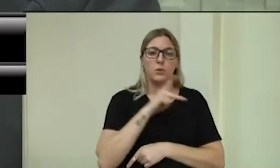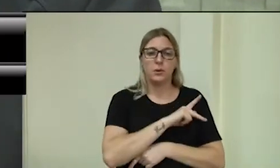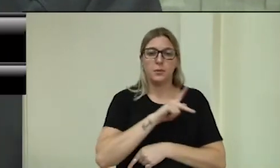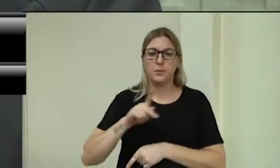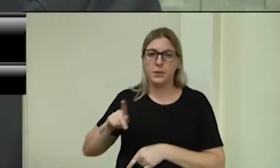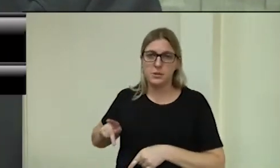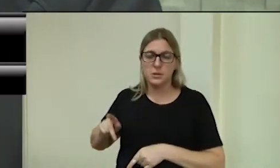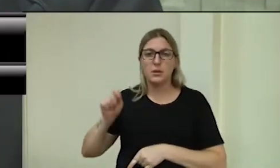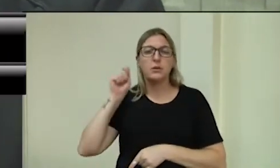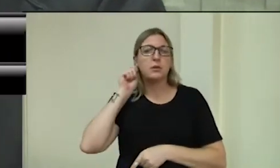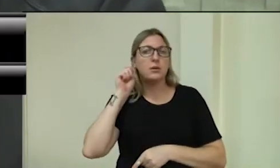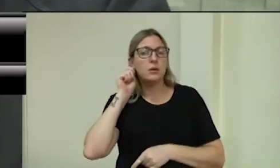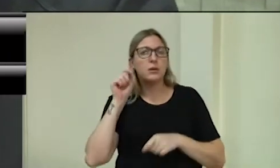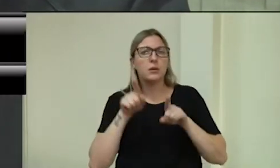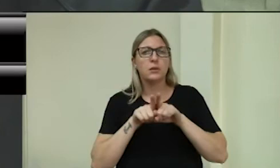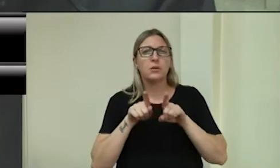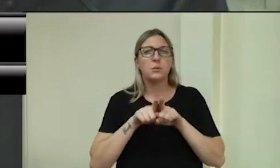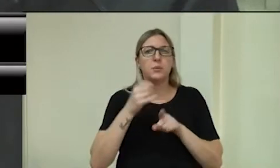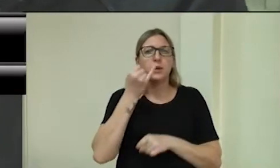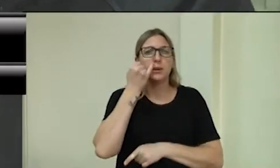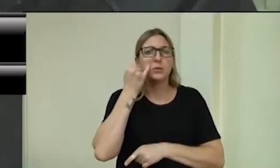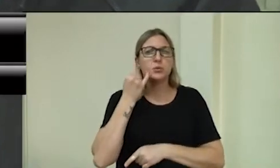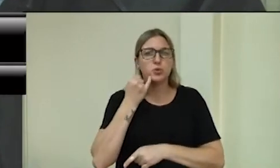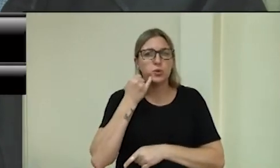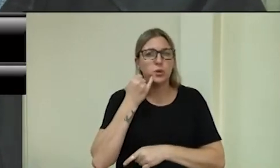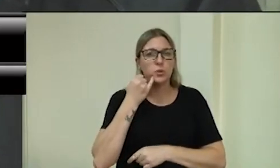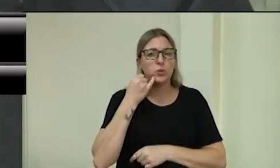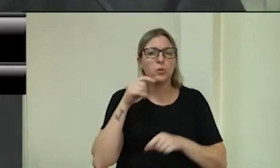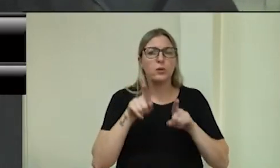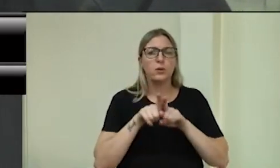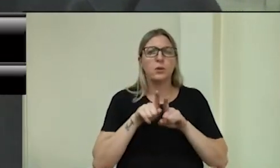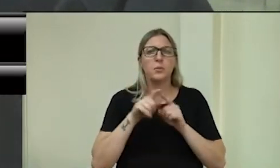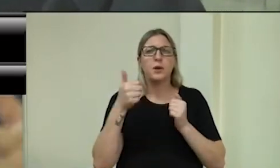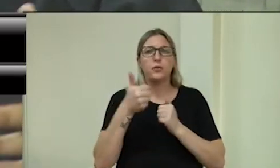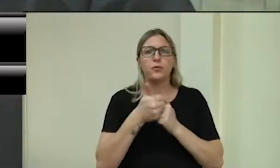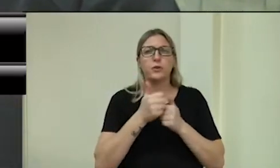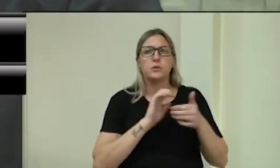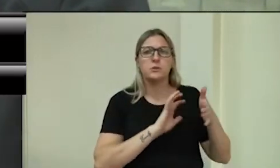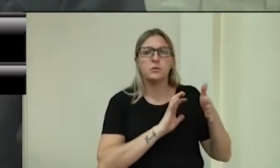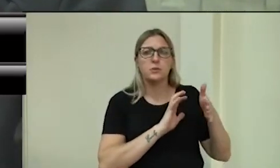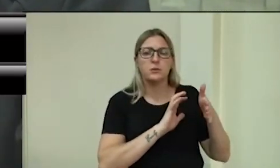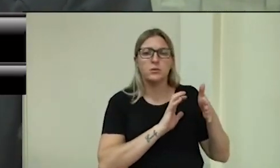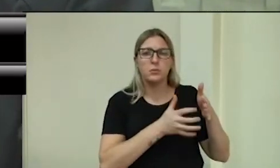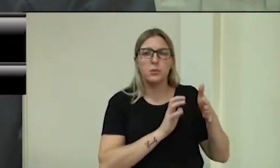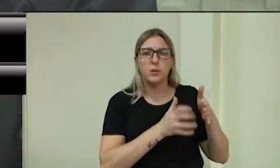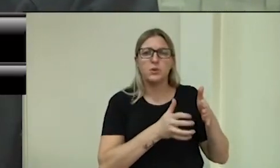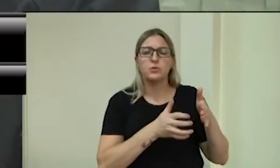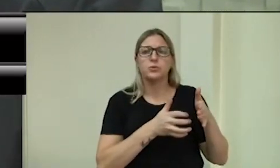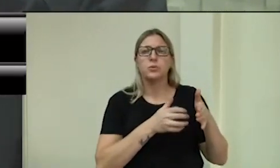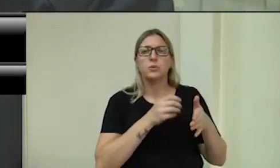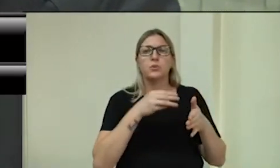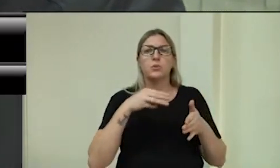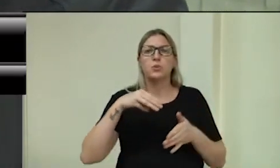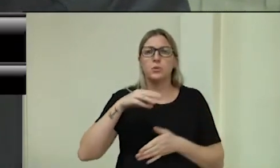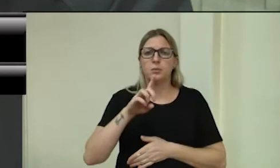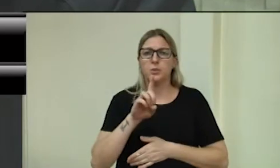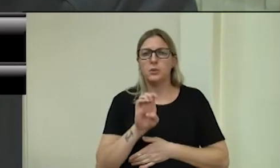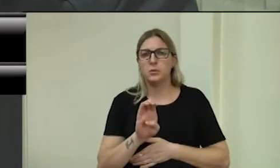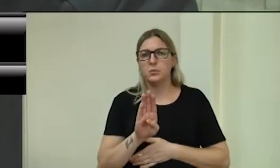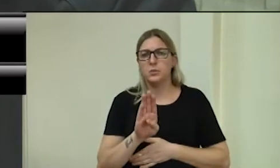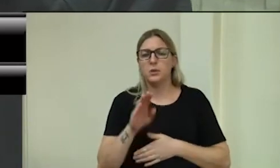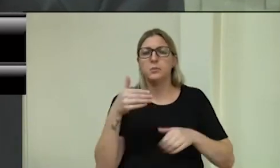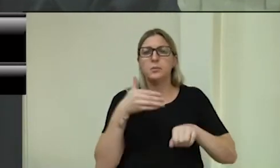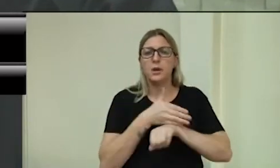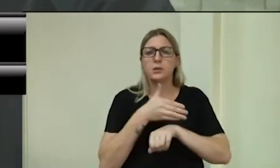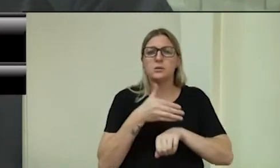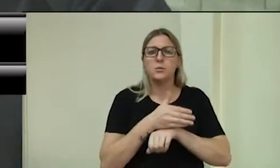o vereador Jurandir Pezenato, vice-líder da bancada do MDB, também esteve conosco na reunião com o secretário-geral de